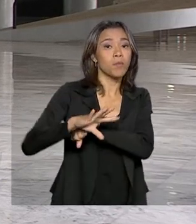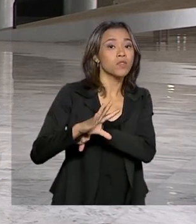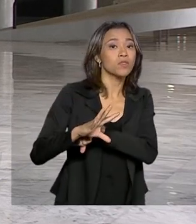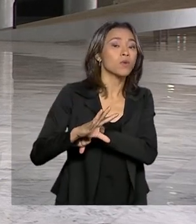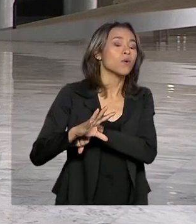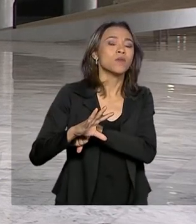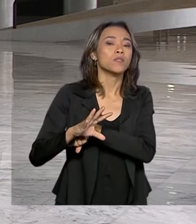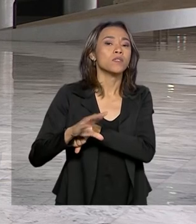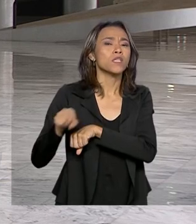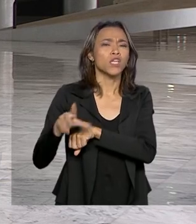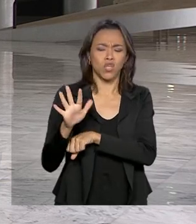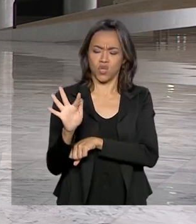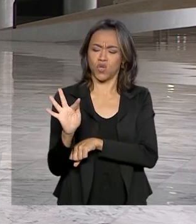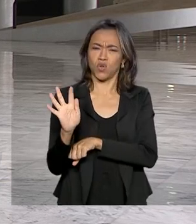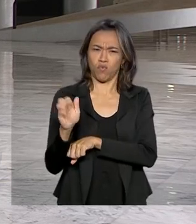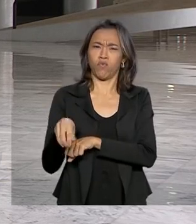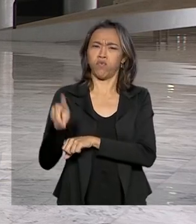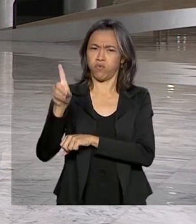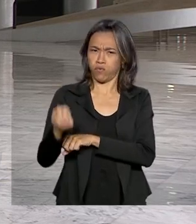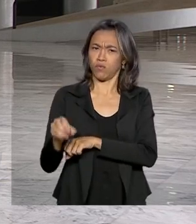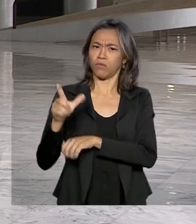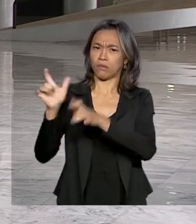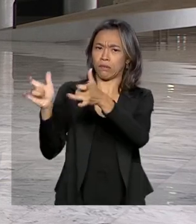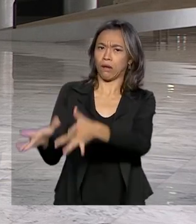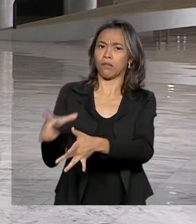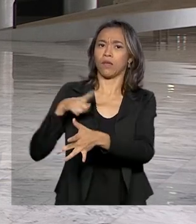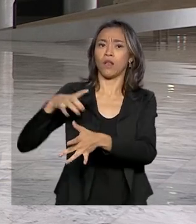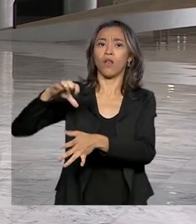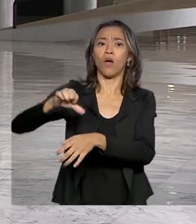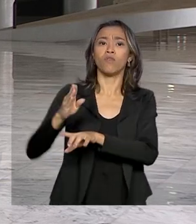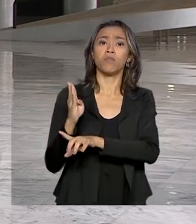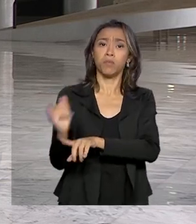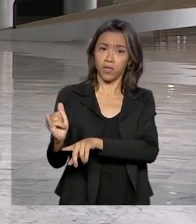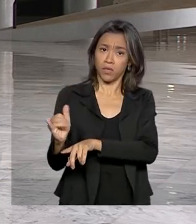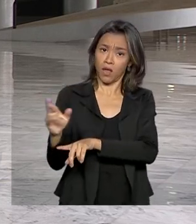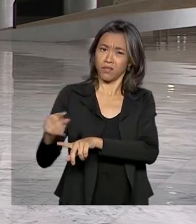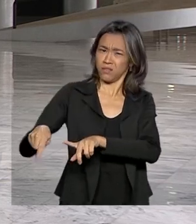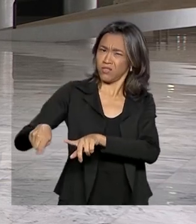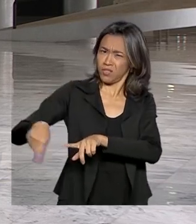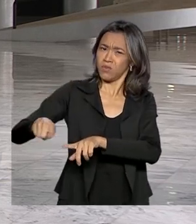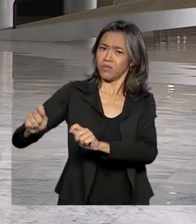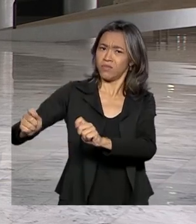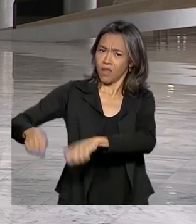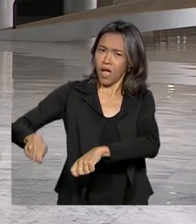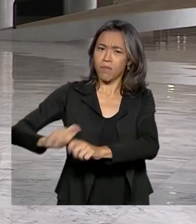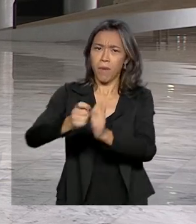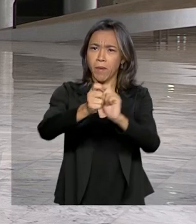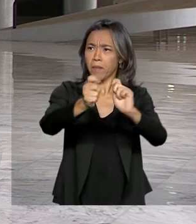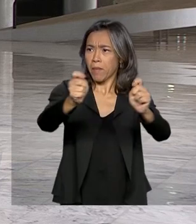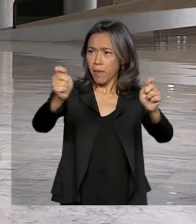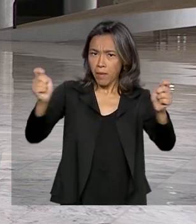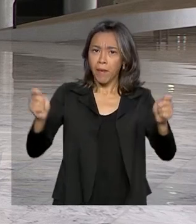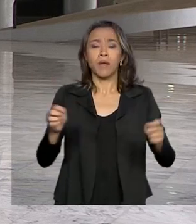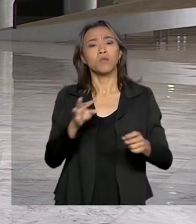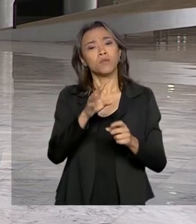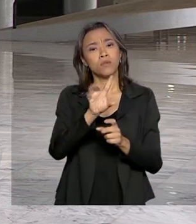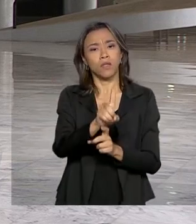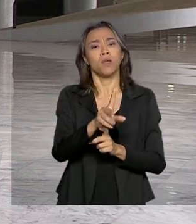a informação de que o fundo já conta com quase R$ 9 bilhões, valor suficiente para cumprir com as obrigações do